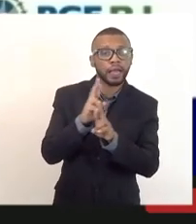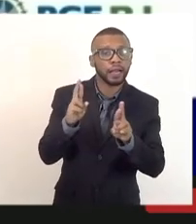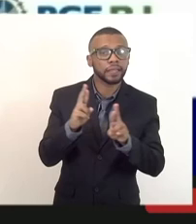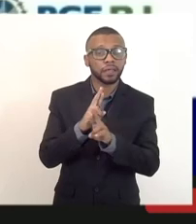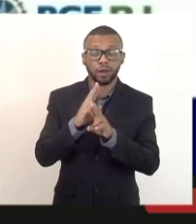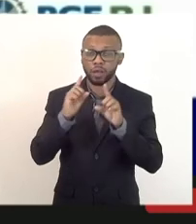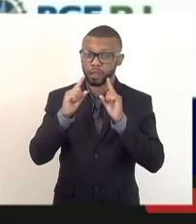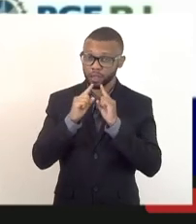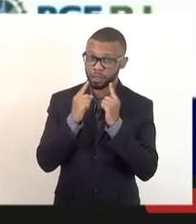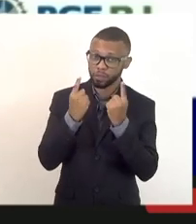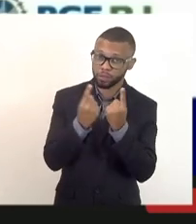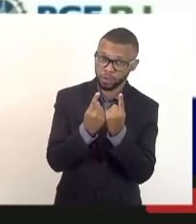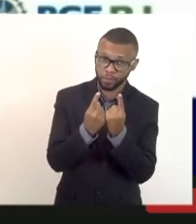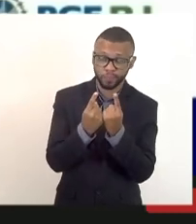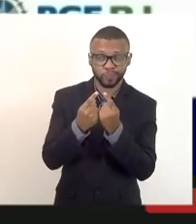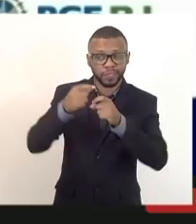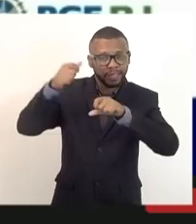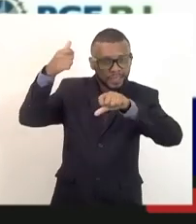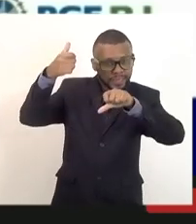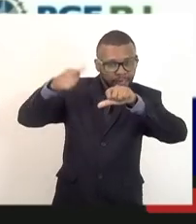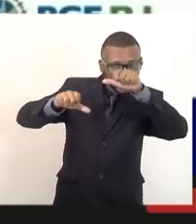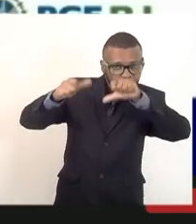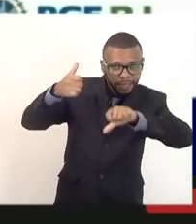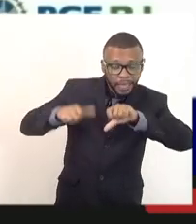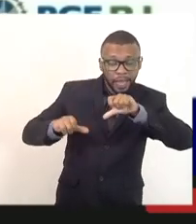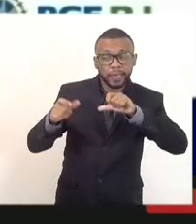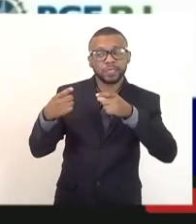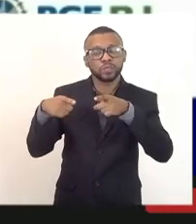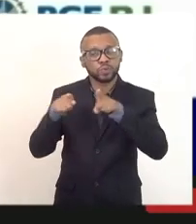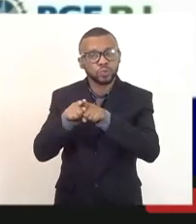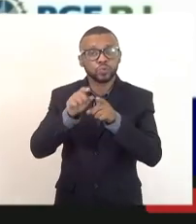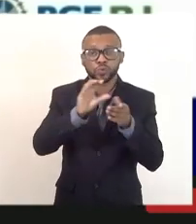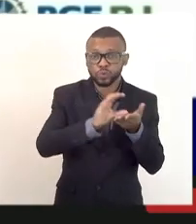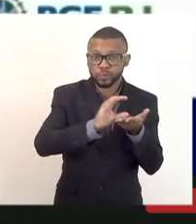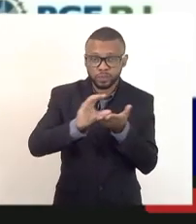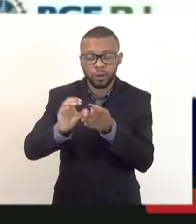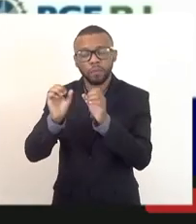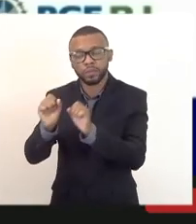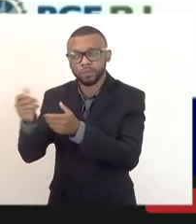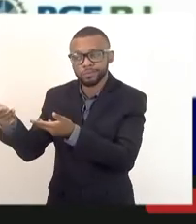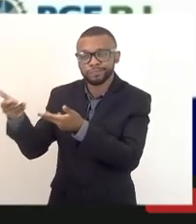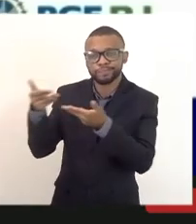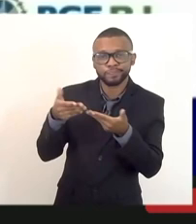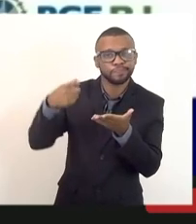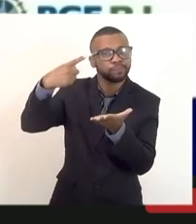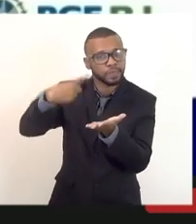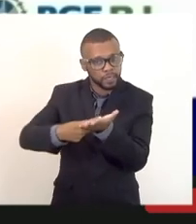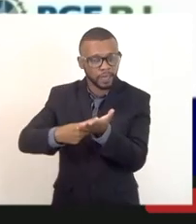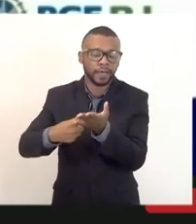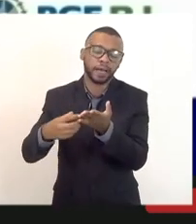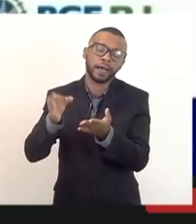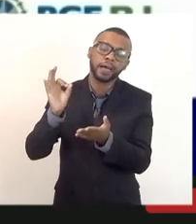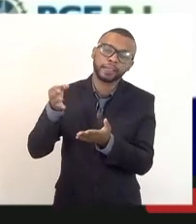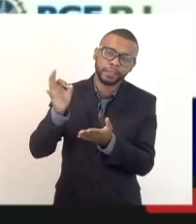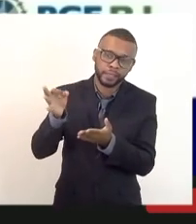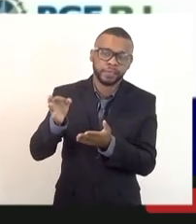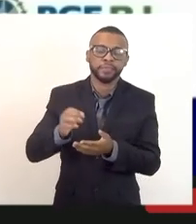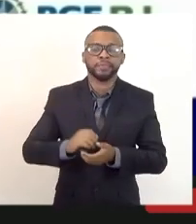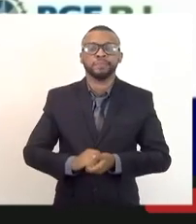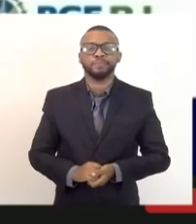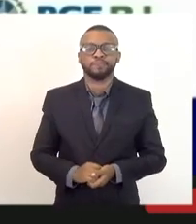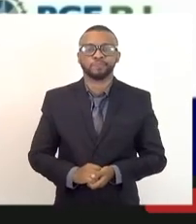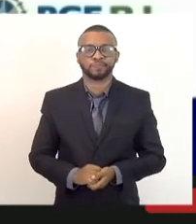depois dessa análise com a comissão, não vejo problema nenhum. Podemos receber aqui, como de fato também recebemos outras comissões e outros servidores.